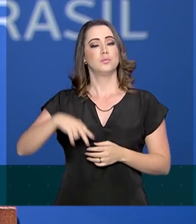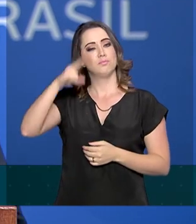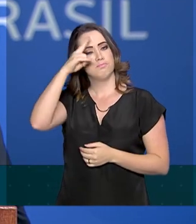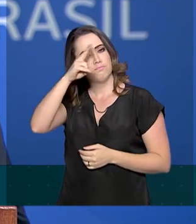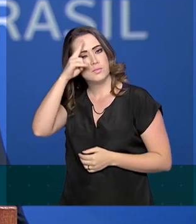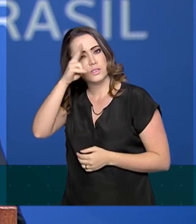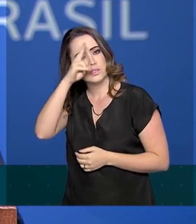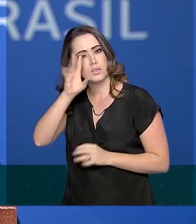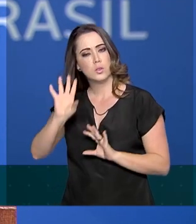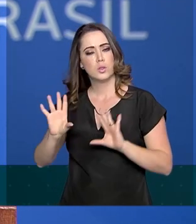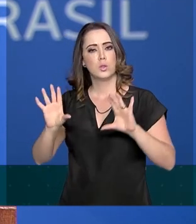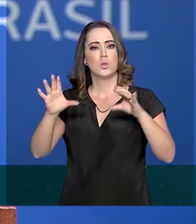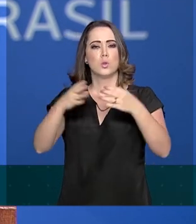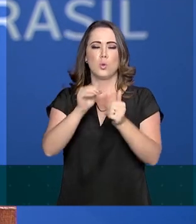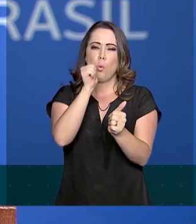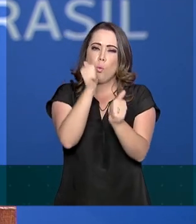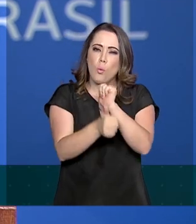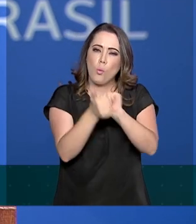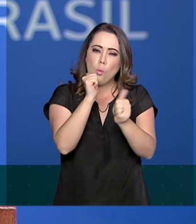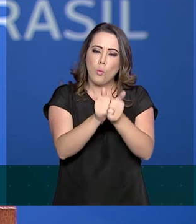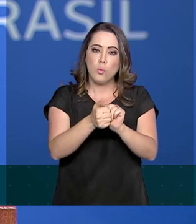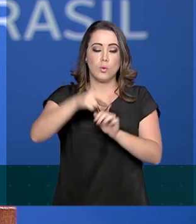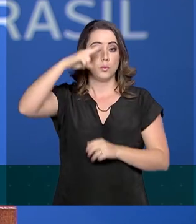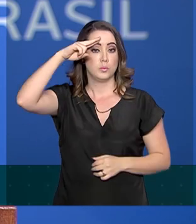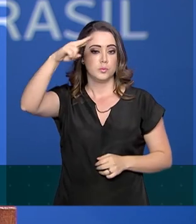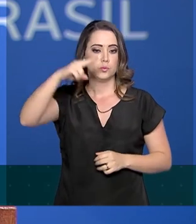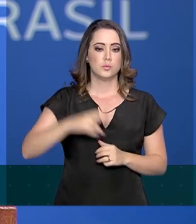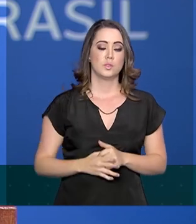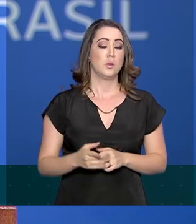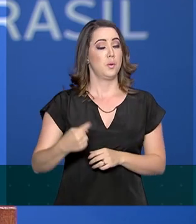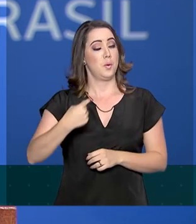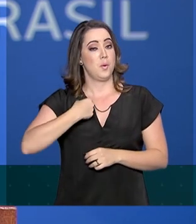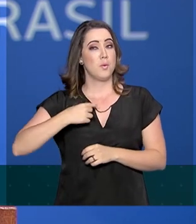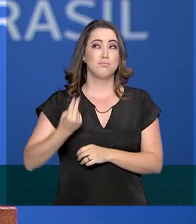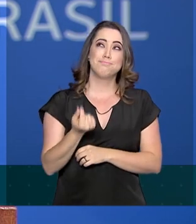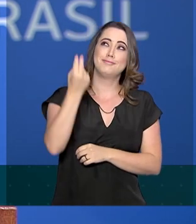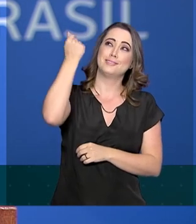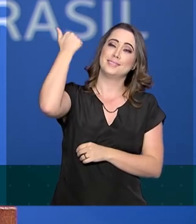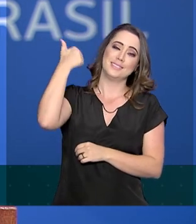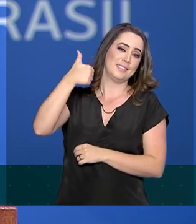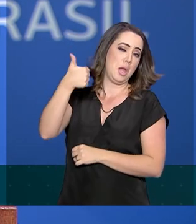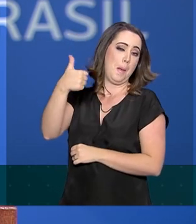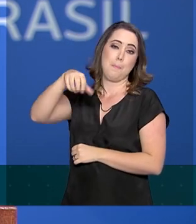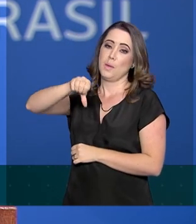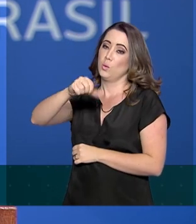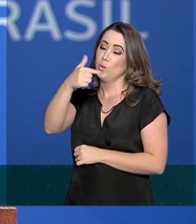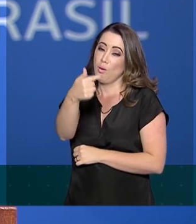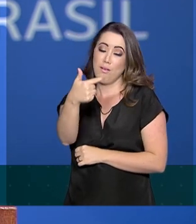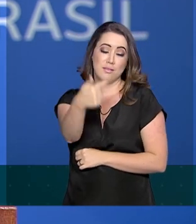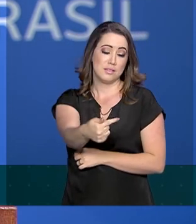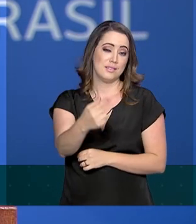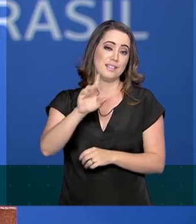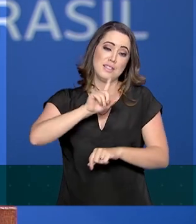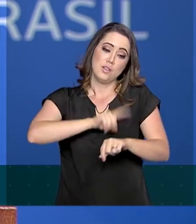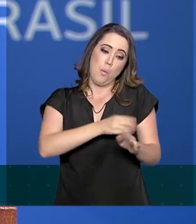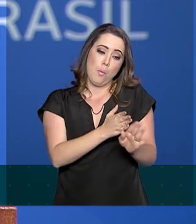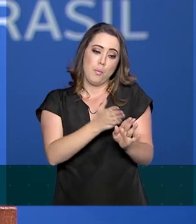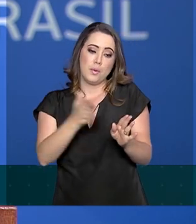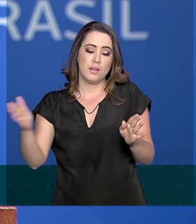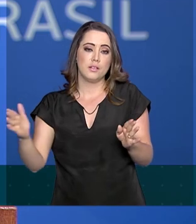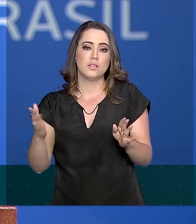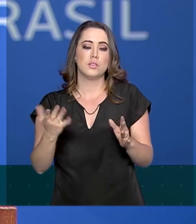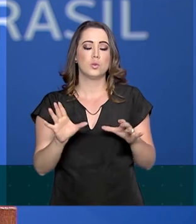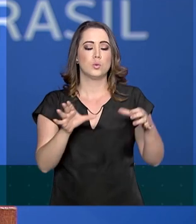lá no Clube do Exército, o Meus Idos 1977, quando, enquanto cadete,